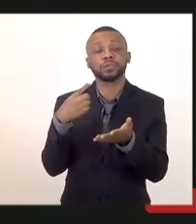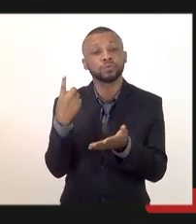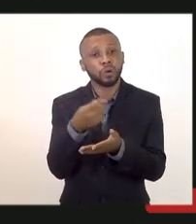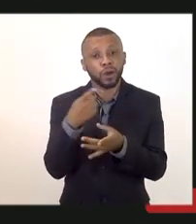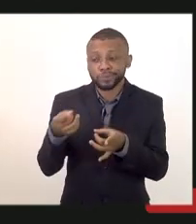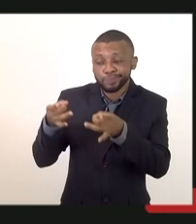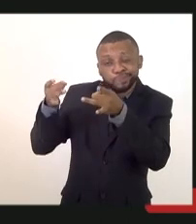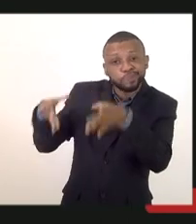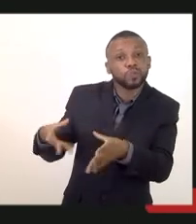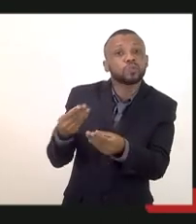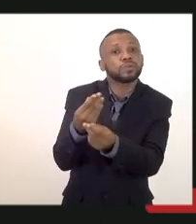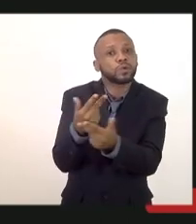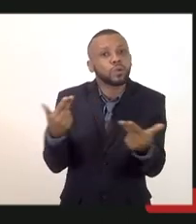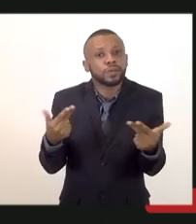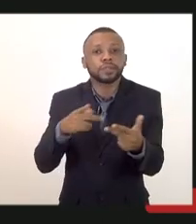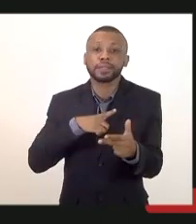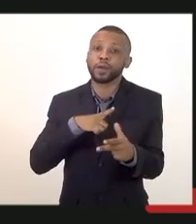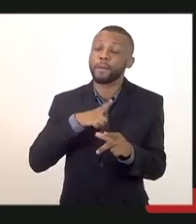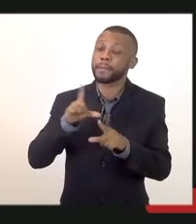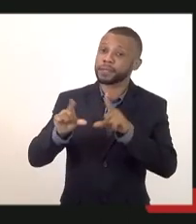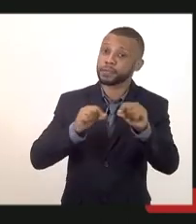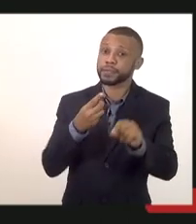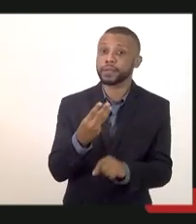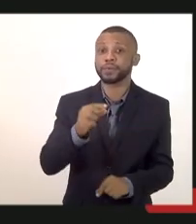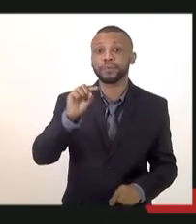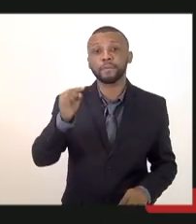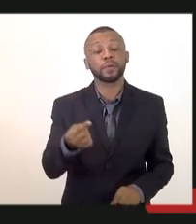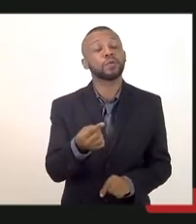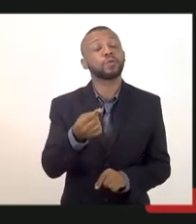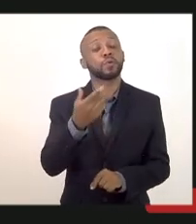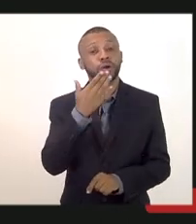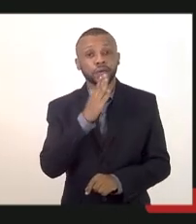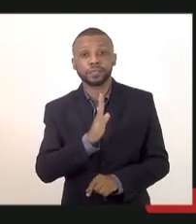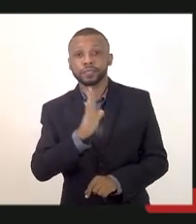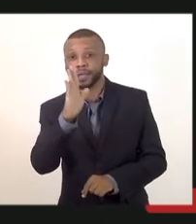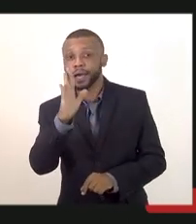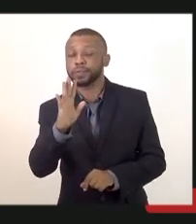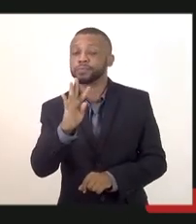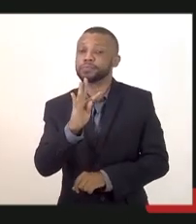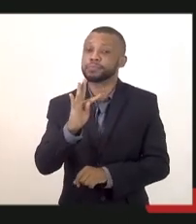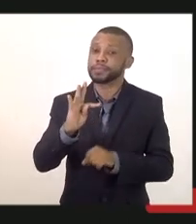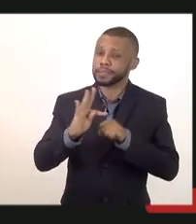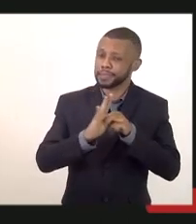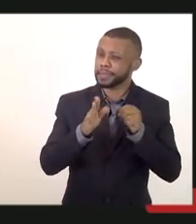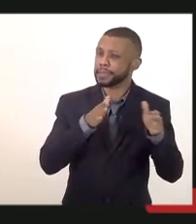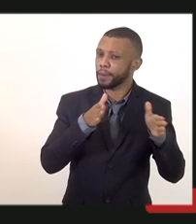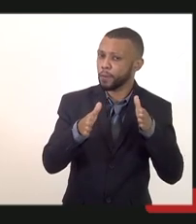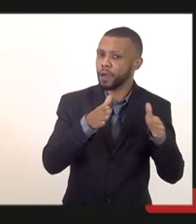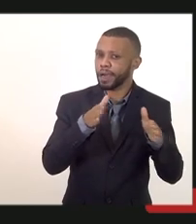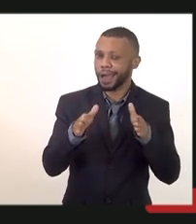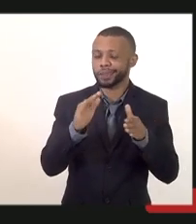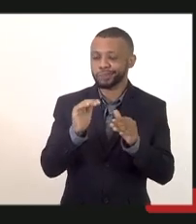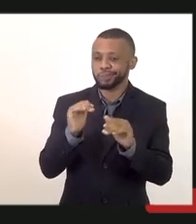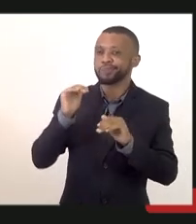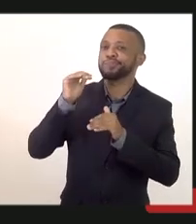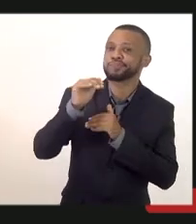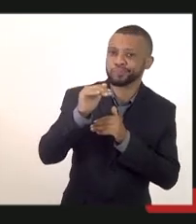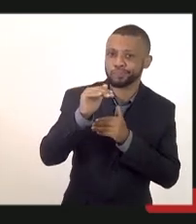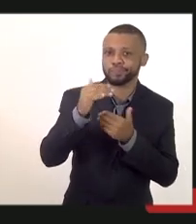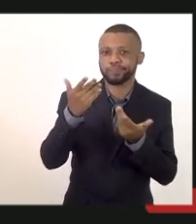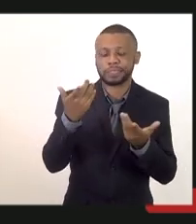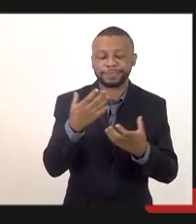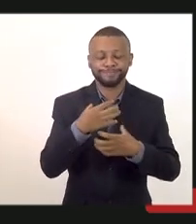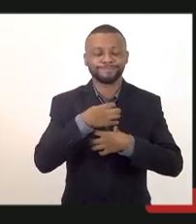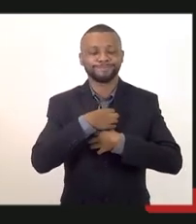uma seleção de 3 mil candidatos temporários indo na nossa frente então pra gente nos dói muito eu entendo que existe uma boa